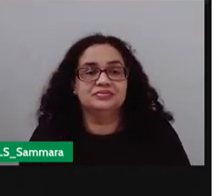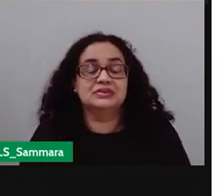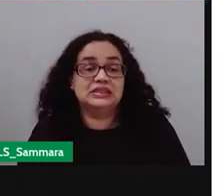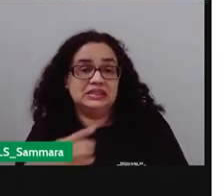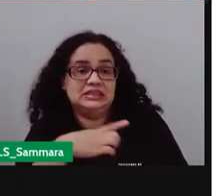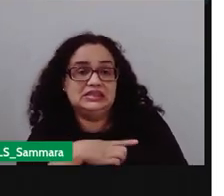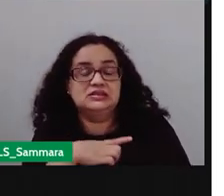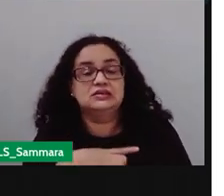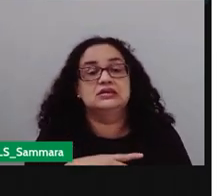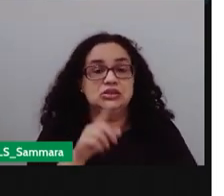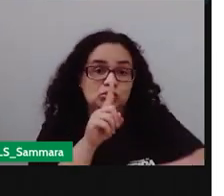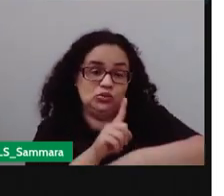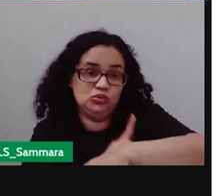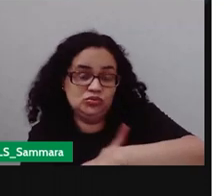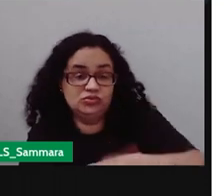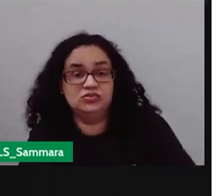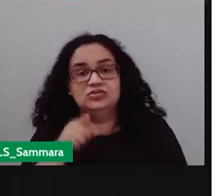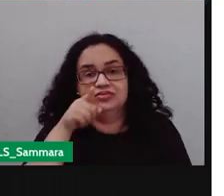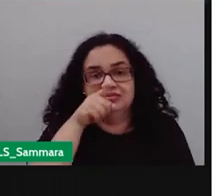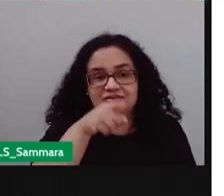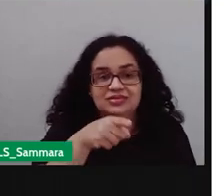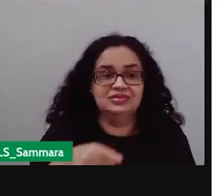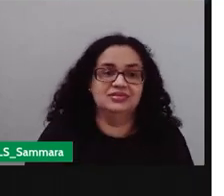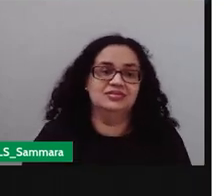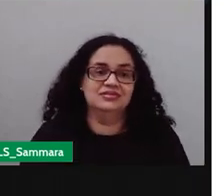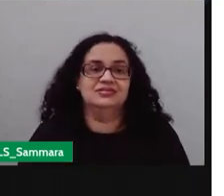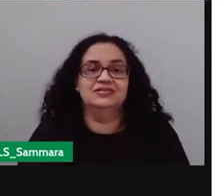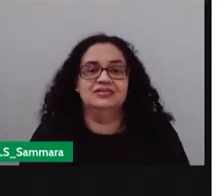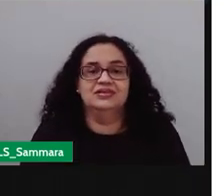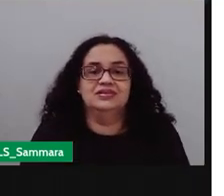dedicou um tempinho dela aí para vocês certo